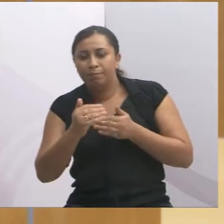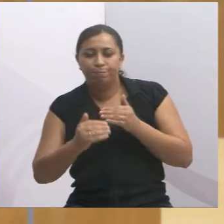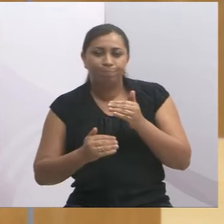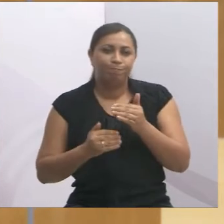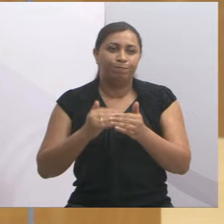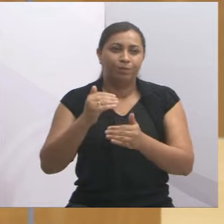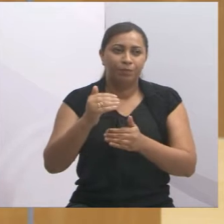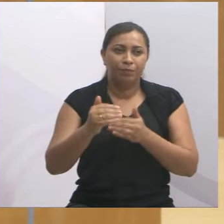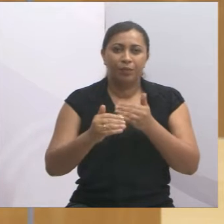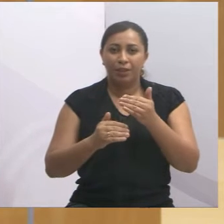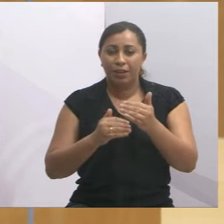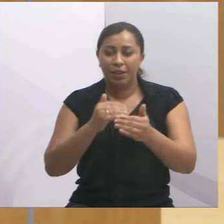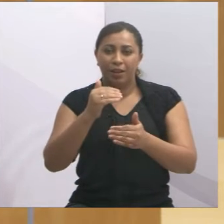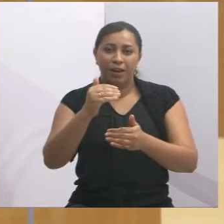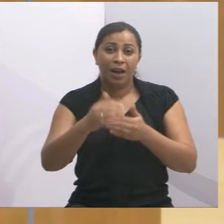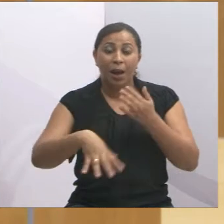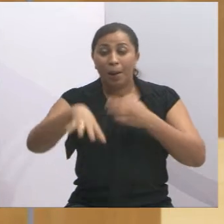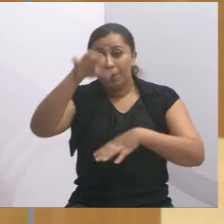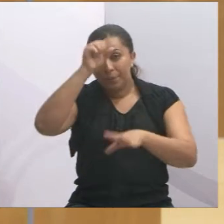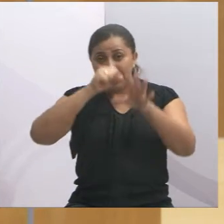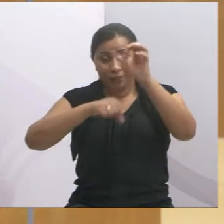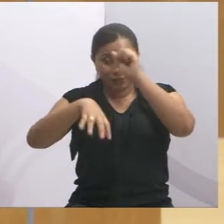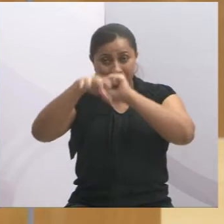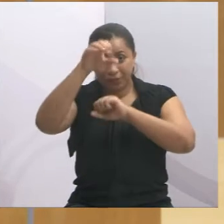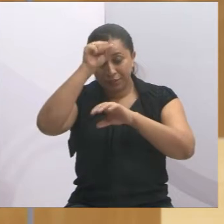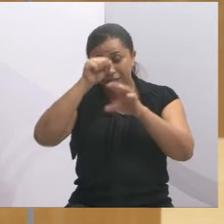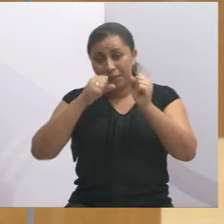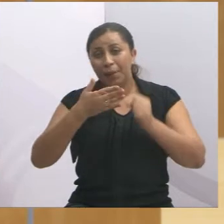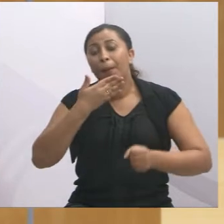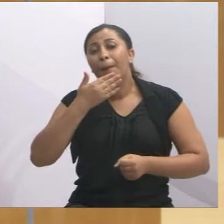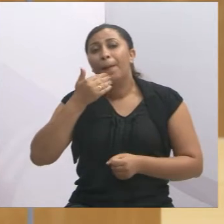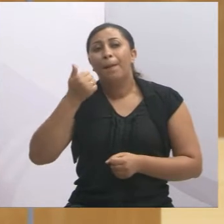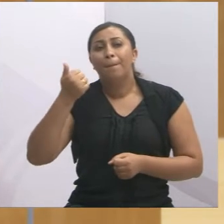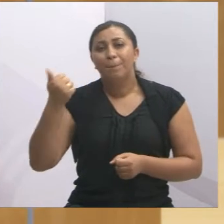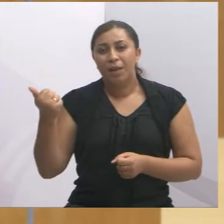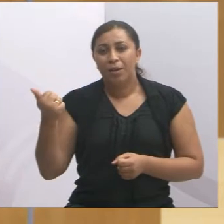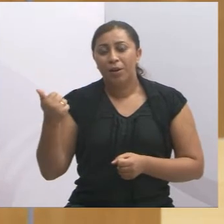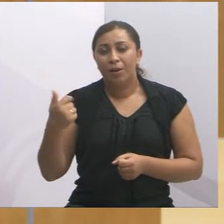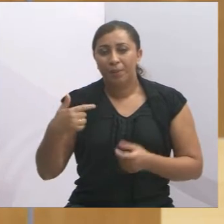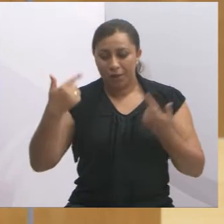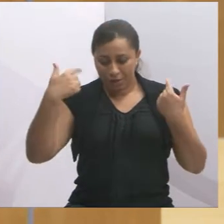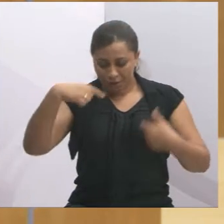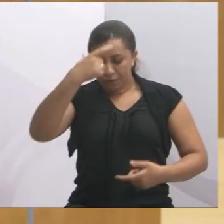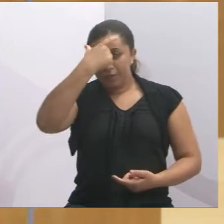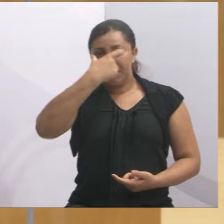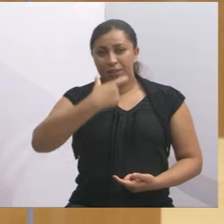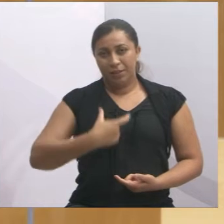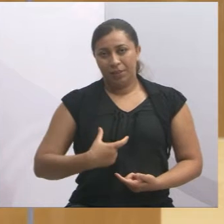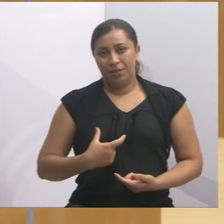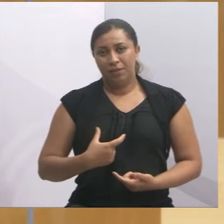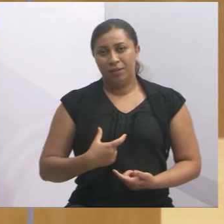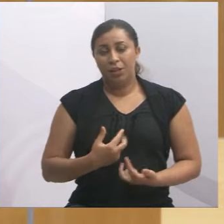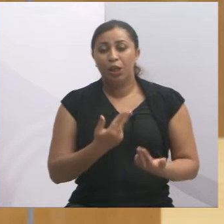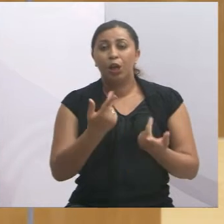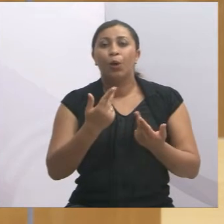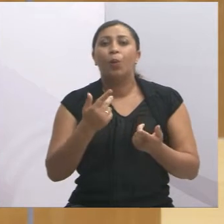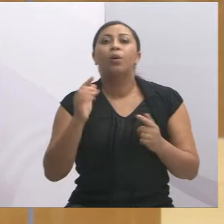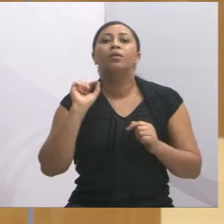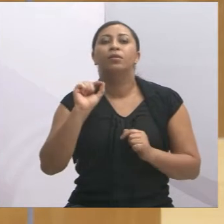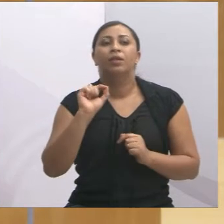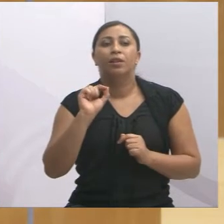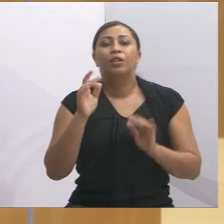a, me aperfeiçoar, na melhor, pessoa que existiu nessa terra aqui, que é